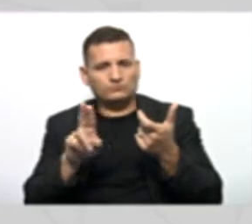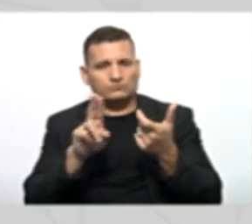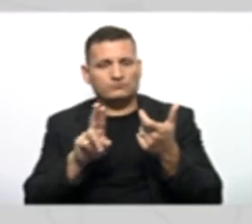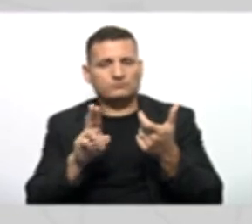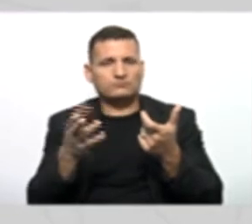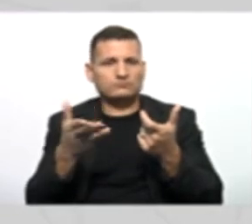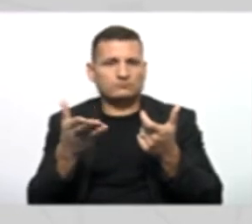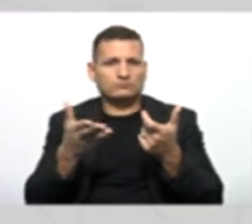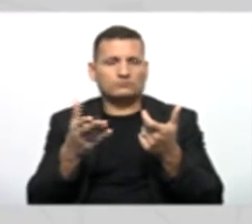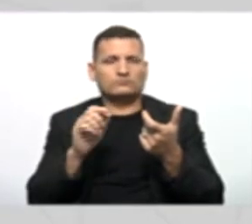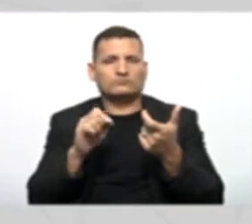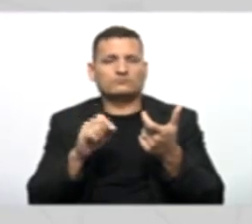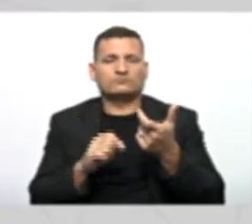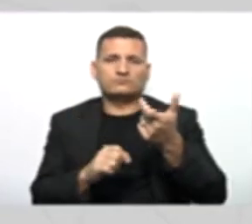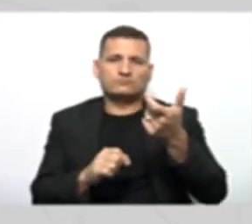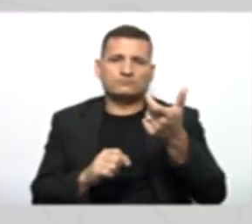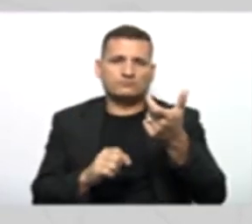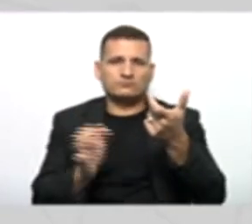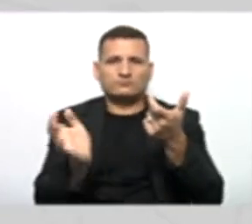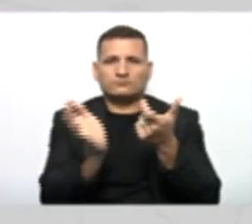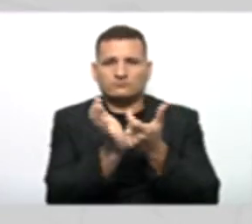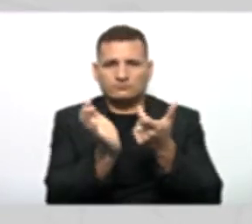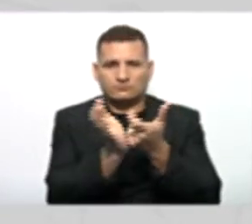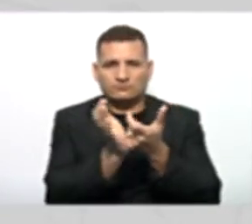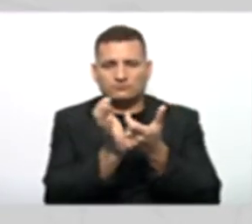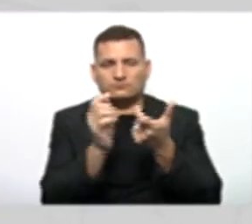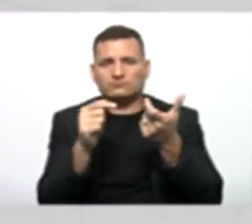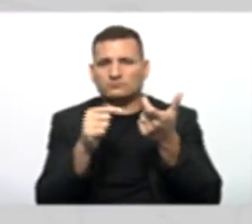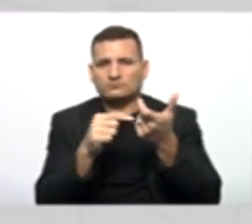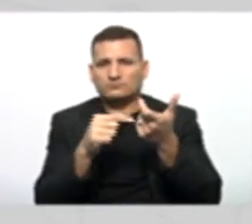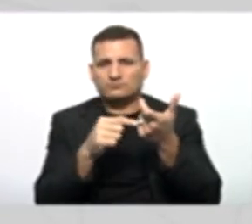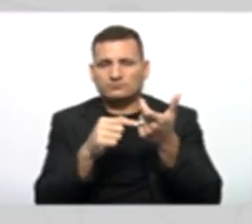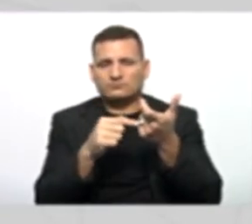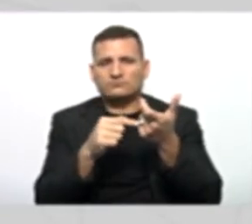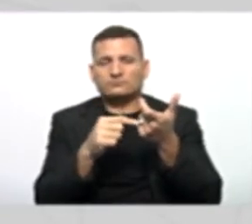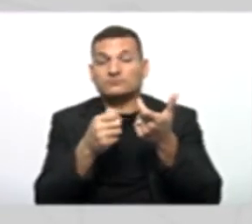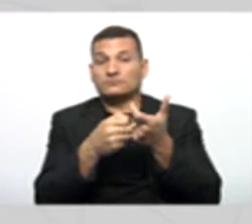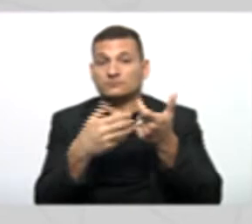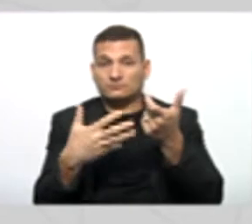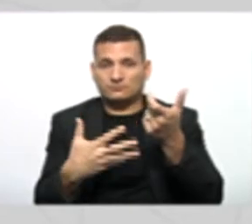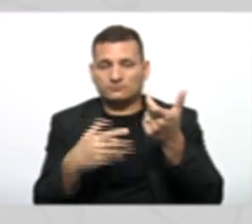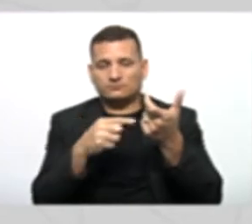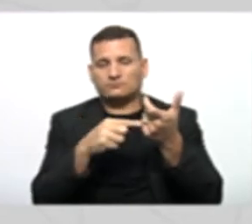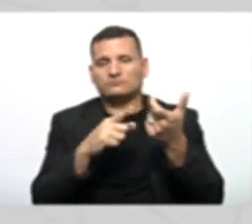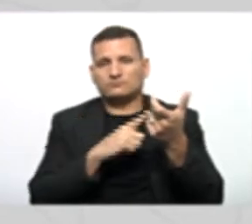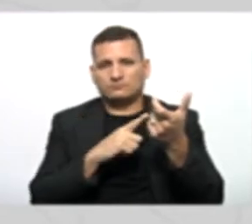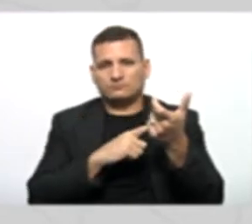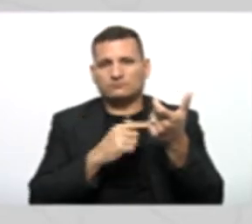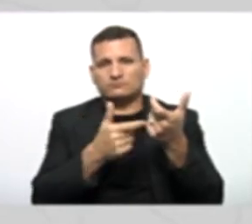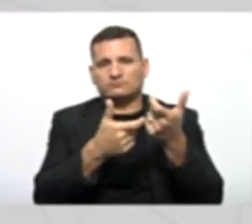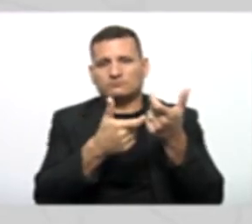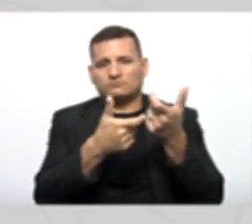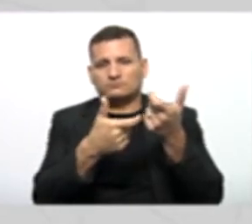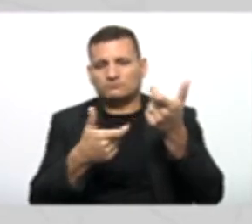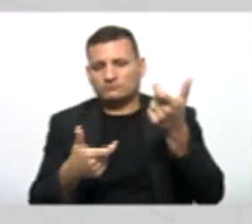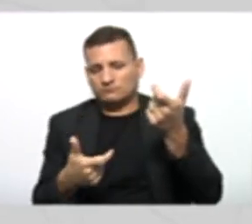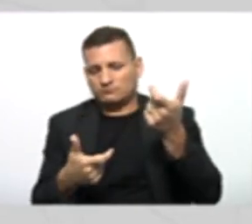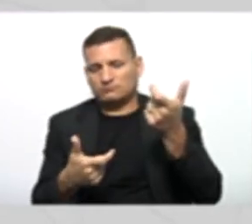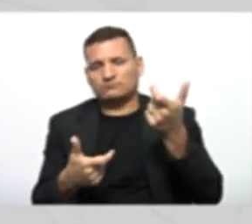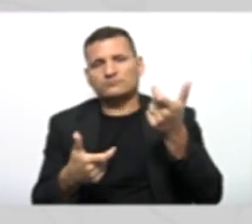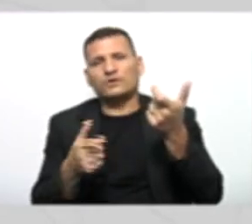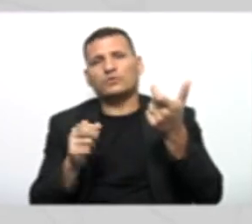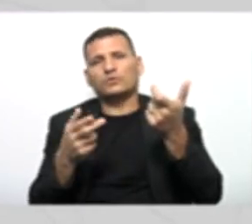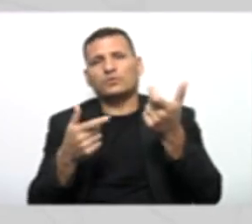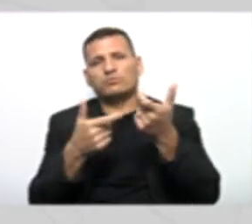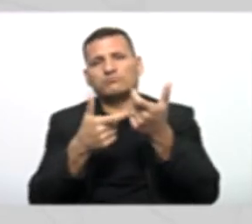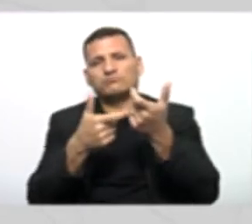teremos uma classe pai, certo? Você irá ter uma classe pai com suas próprias características. E teremos uma ou mais